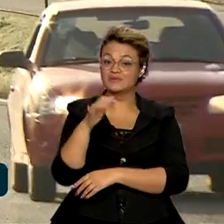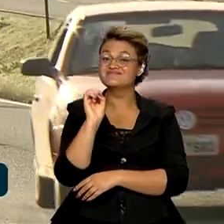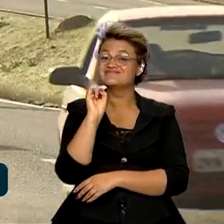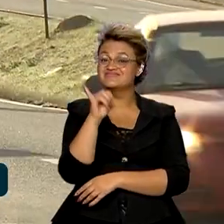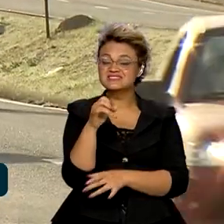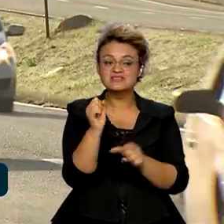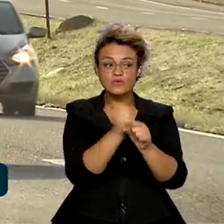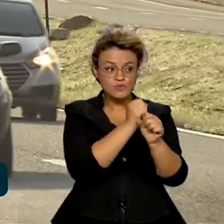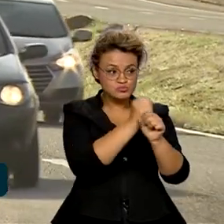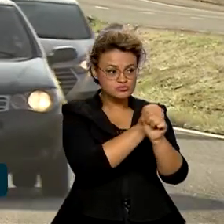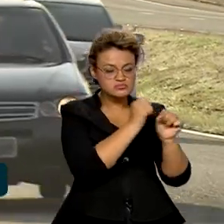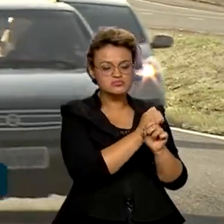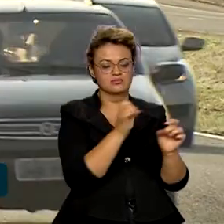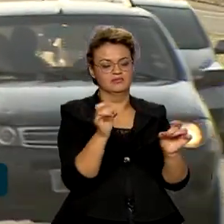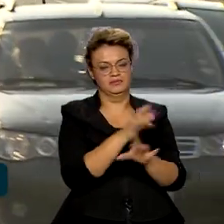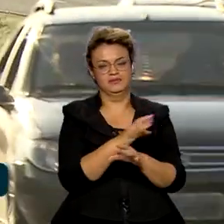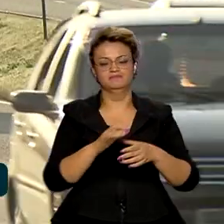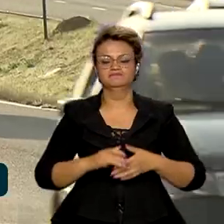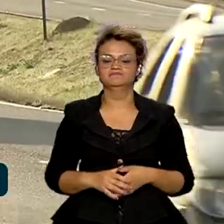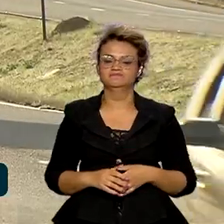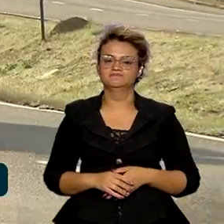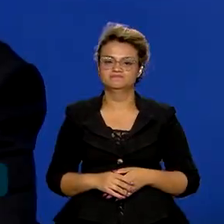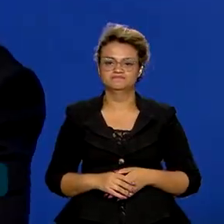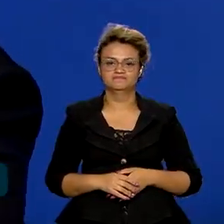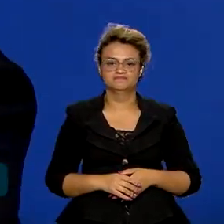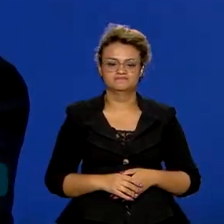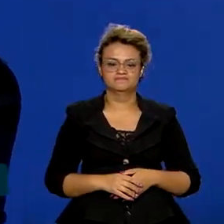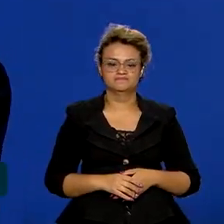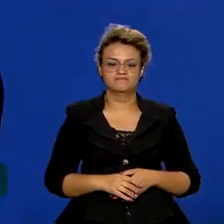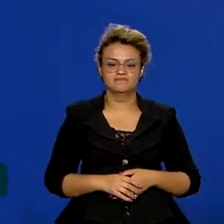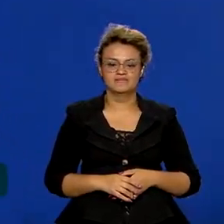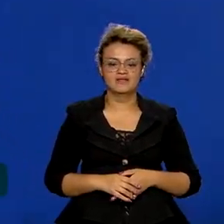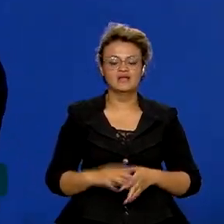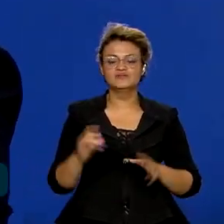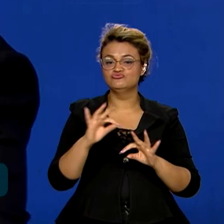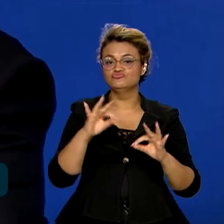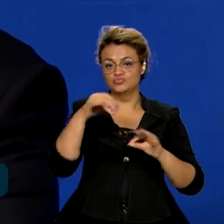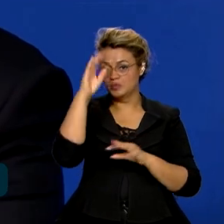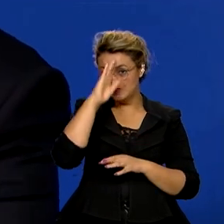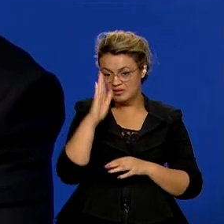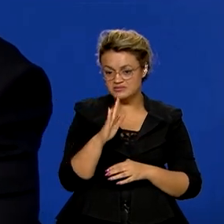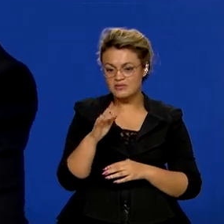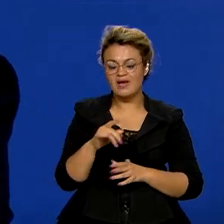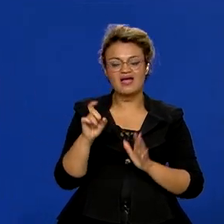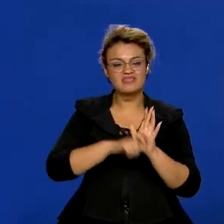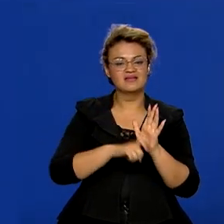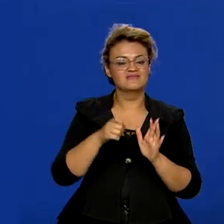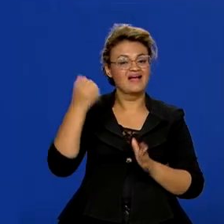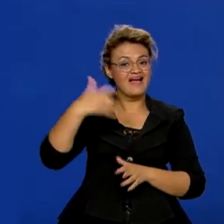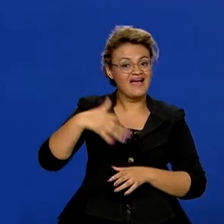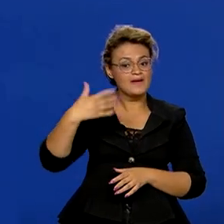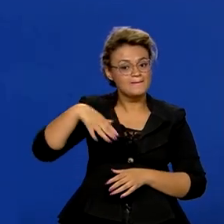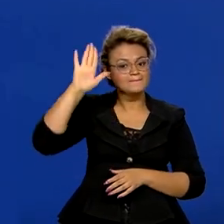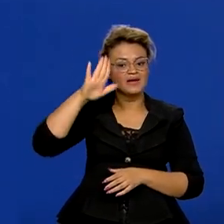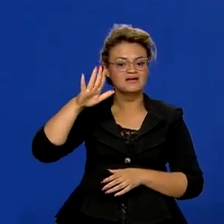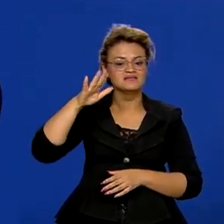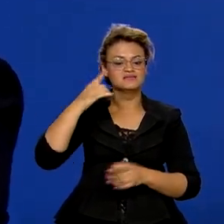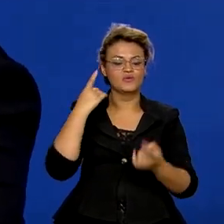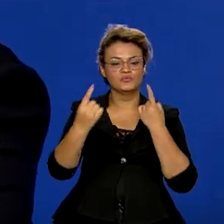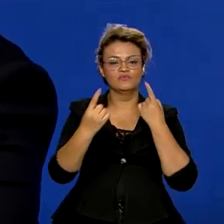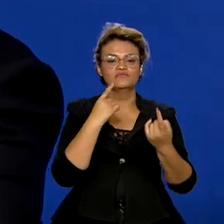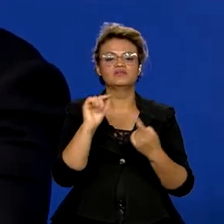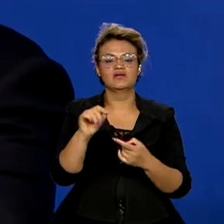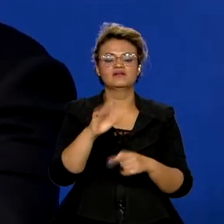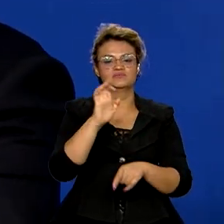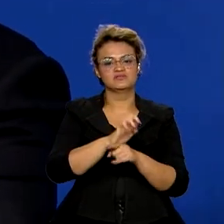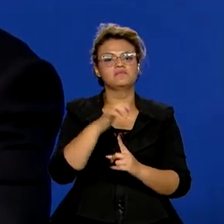realizar as obras de ampliação que foram contratadas. De todas as concessões do Brasil, a tarifa mais cara do Brasil nas rodovias era